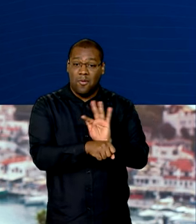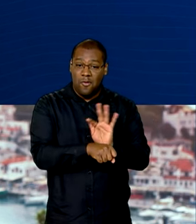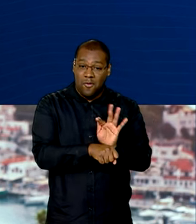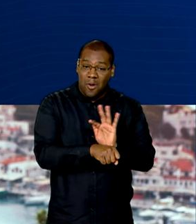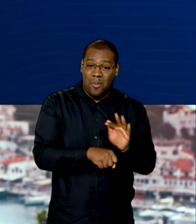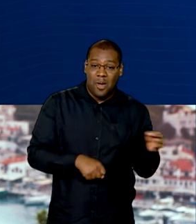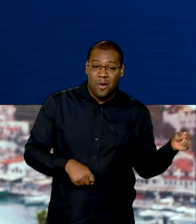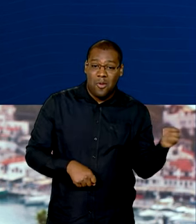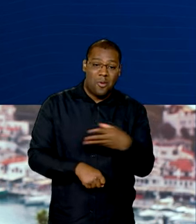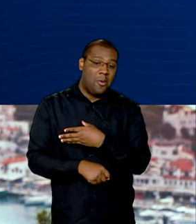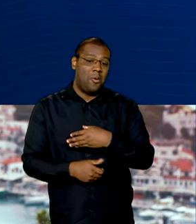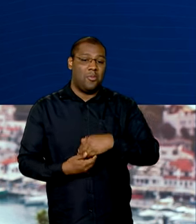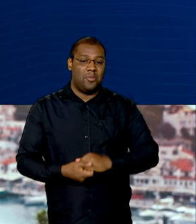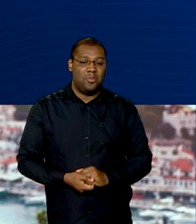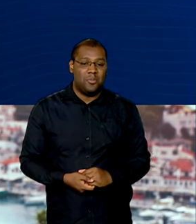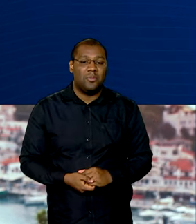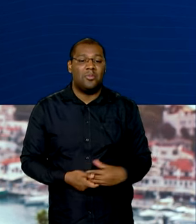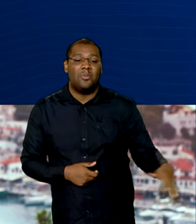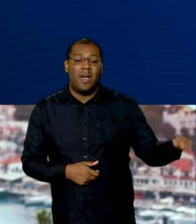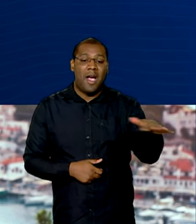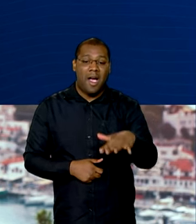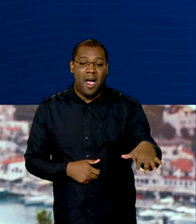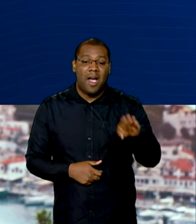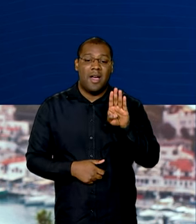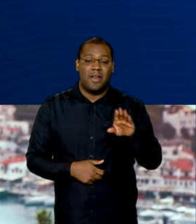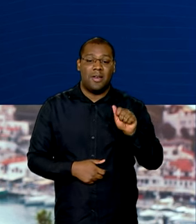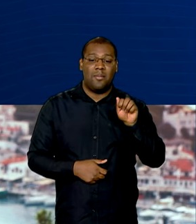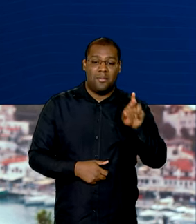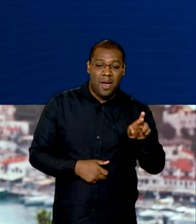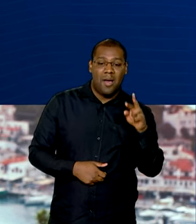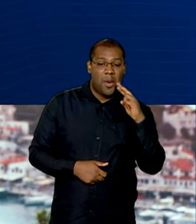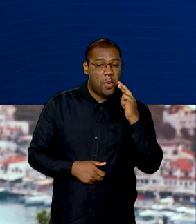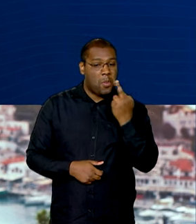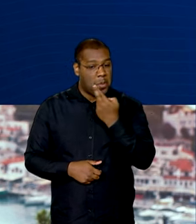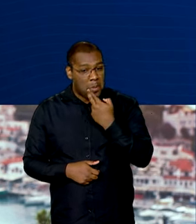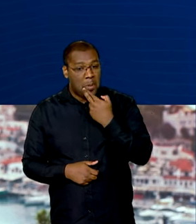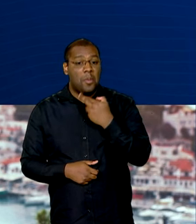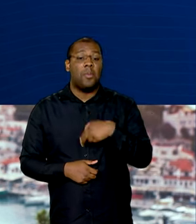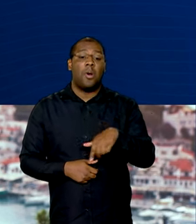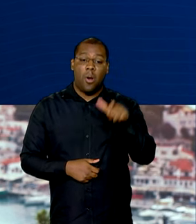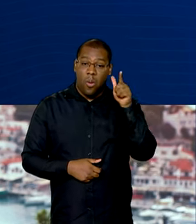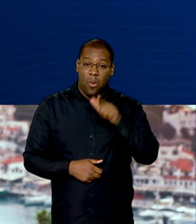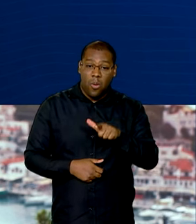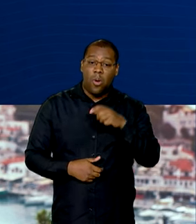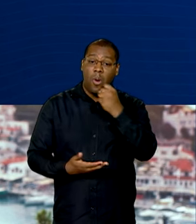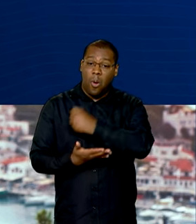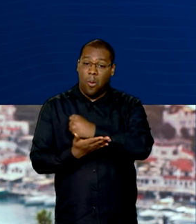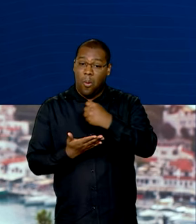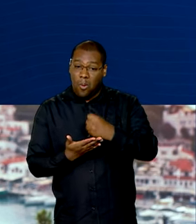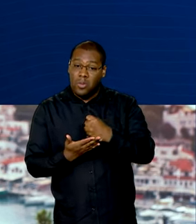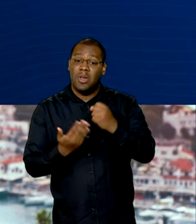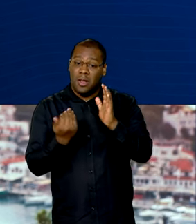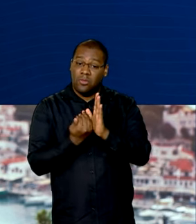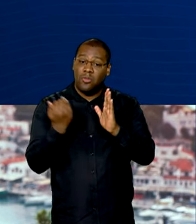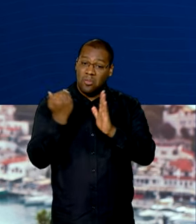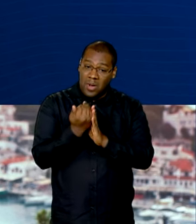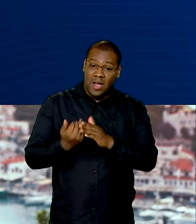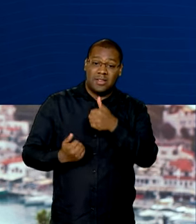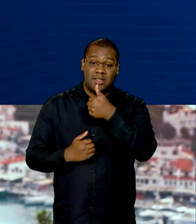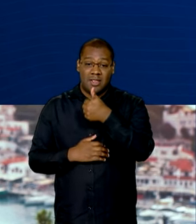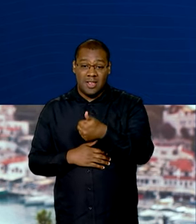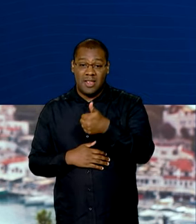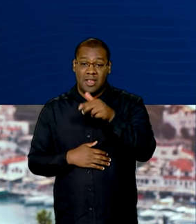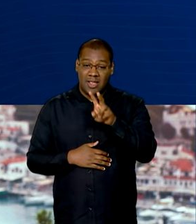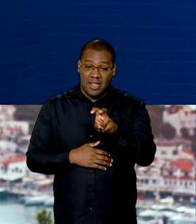O maior empregador foi o ramo de bares e restaurantes, com saldo de contratações de 15,5